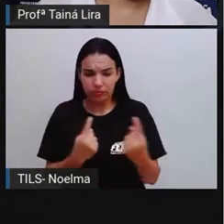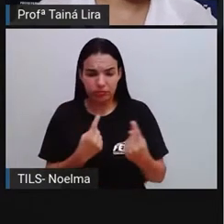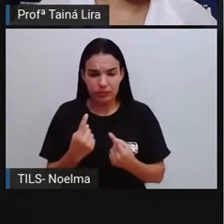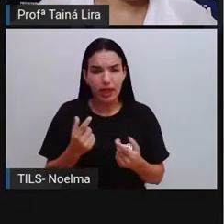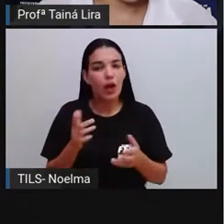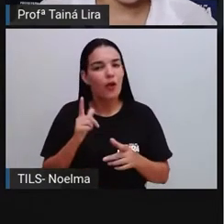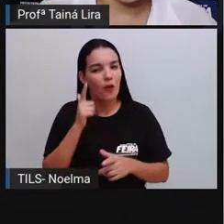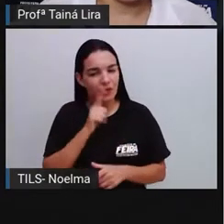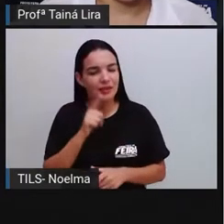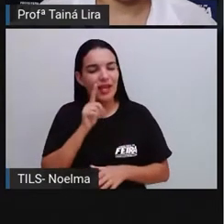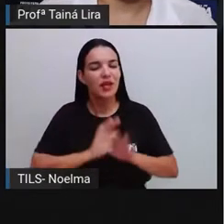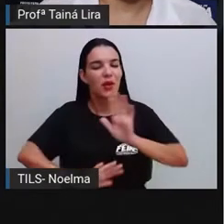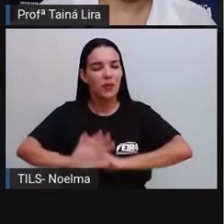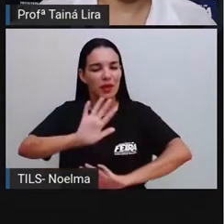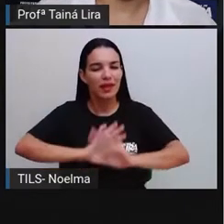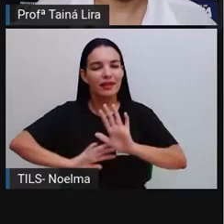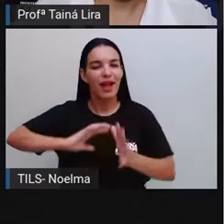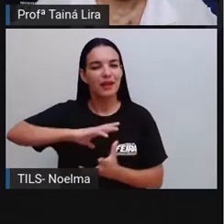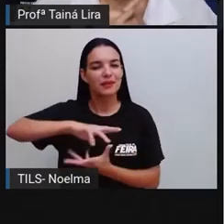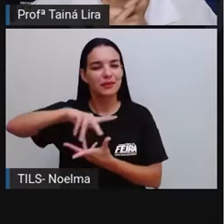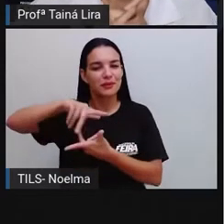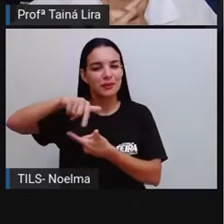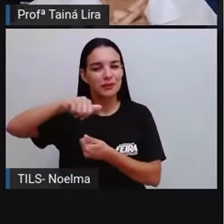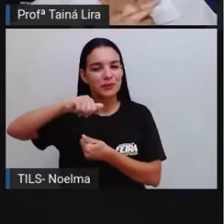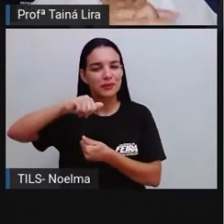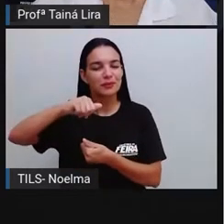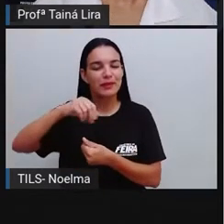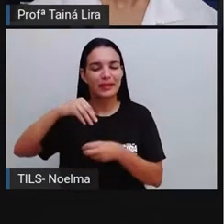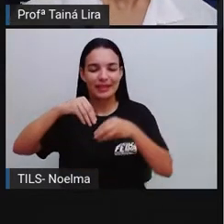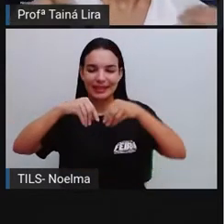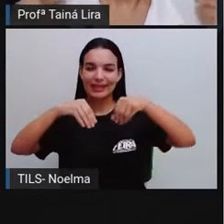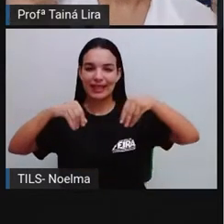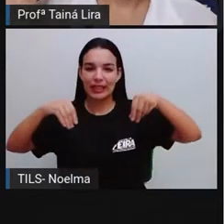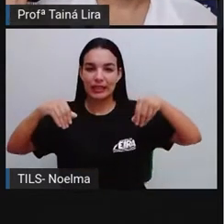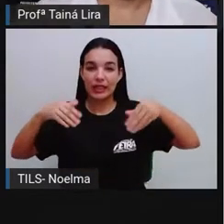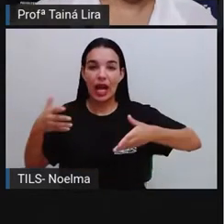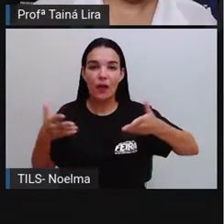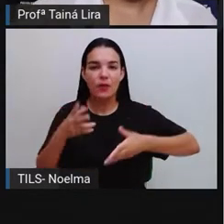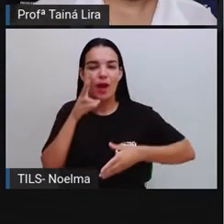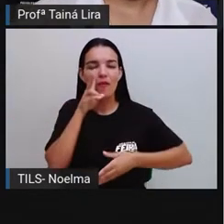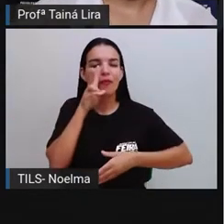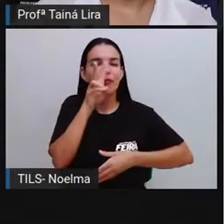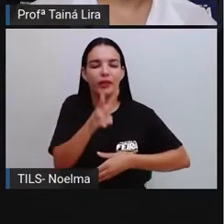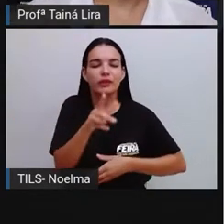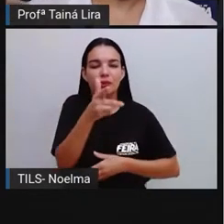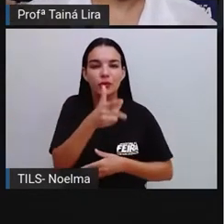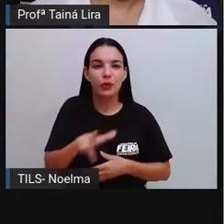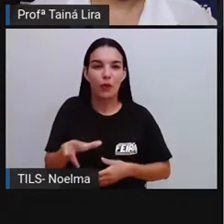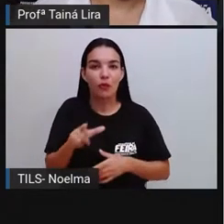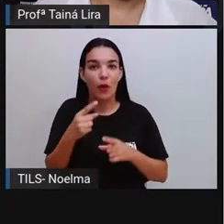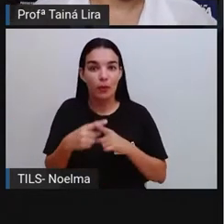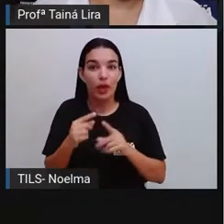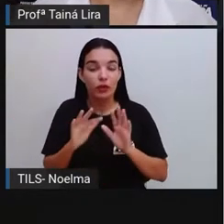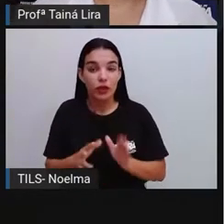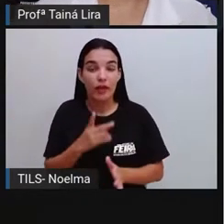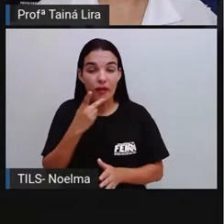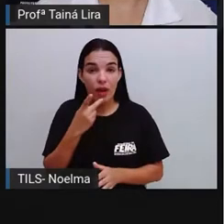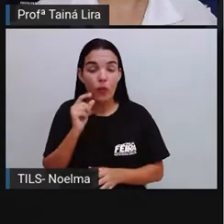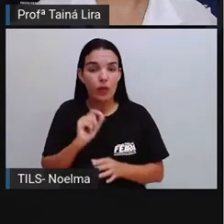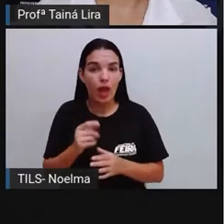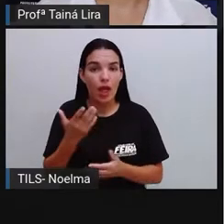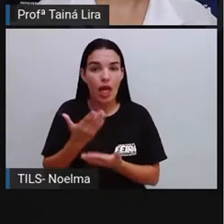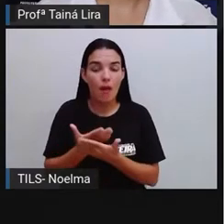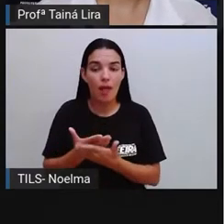nosso planeta. Então, a gente primeiro vai fazer uma retomada, porque nós já falamos na aula